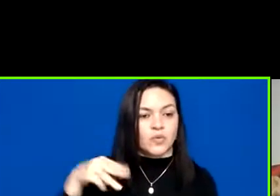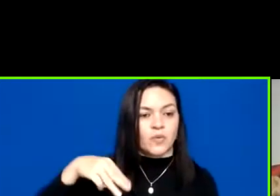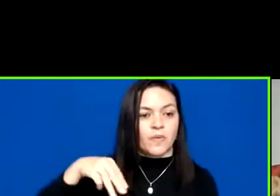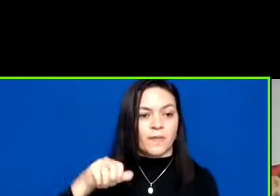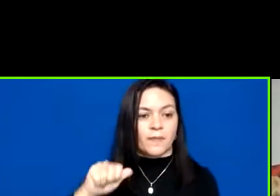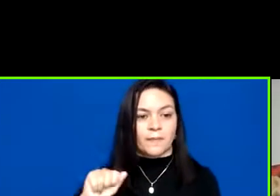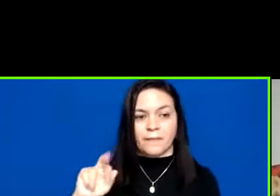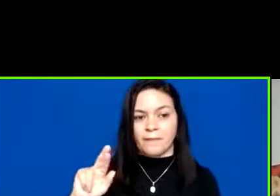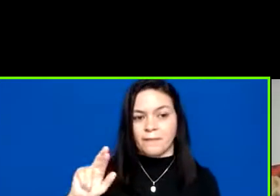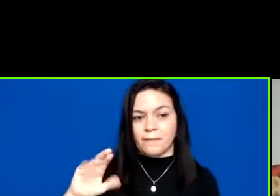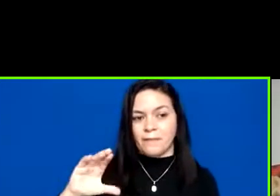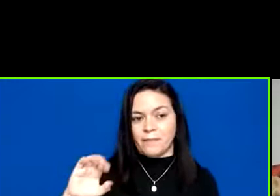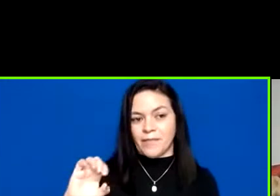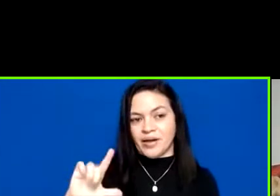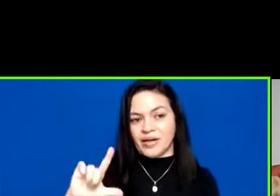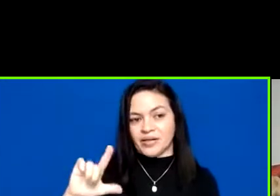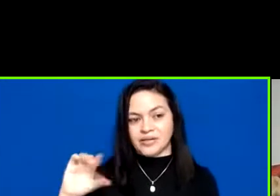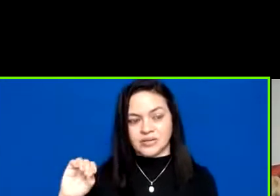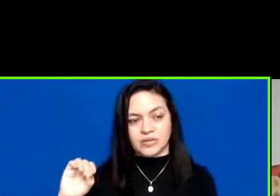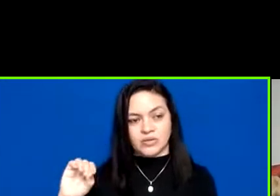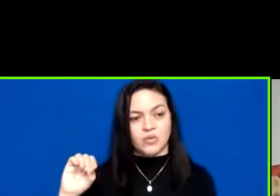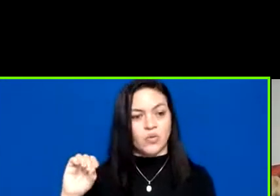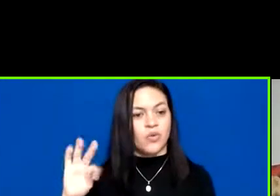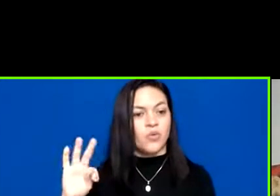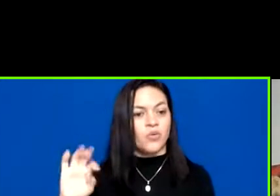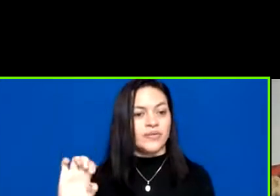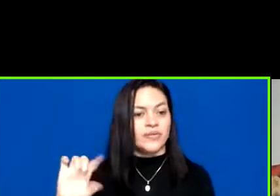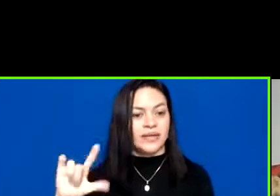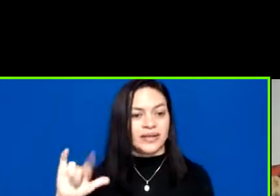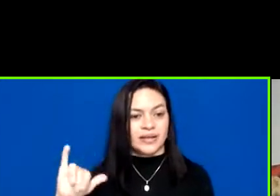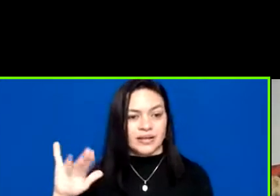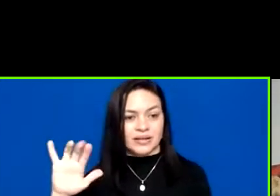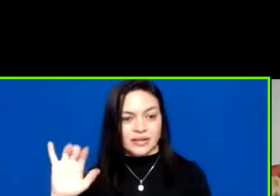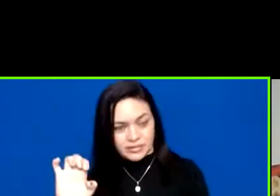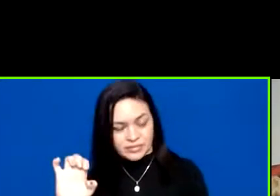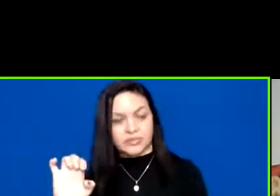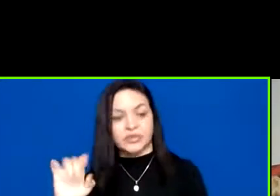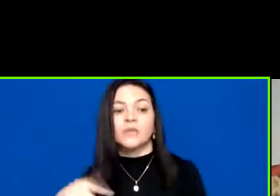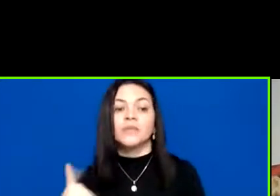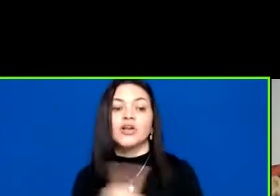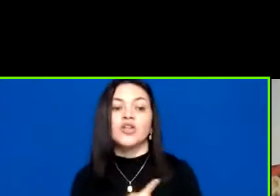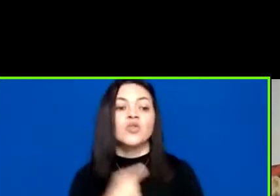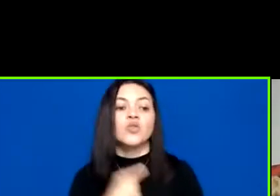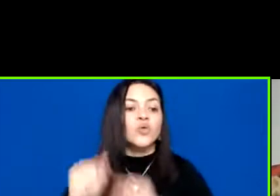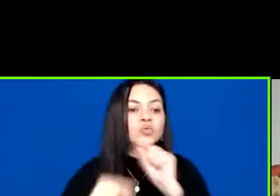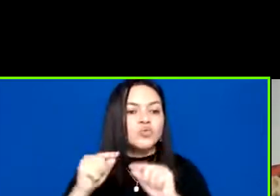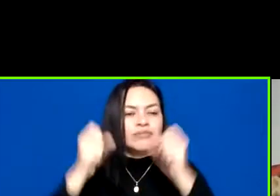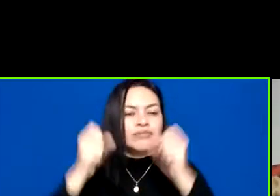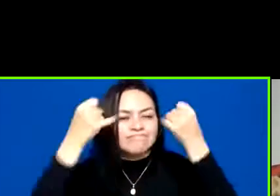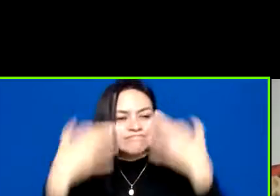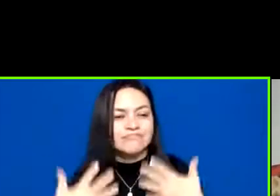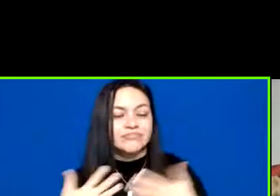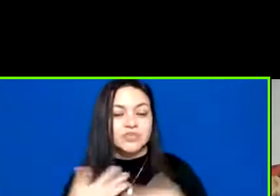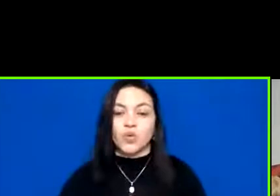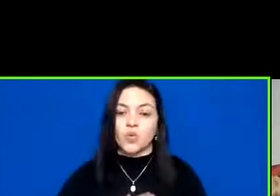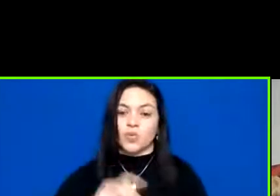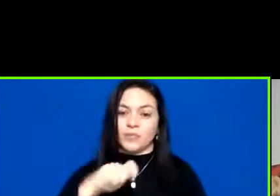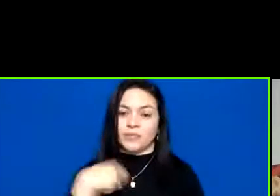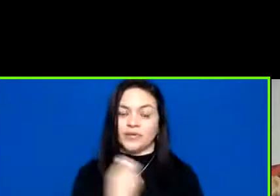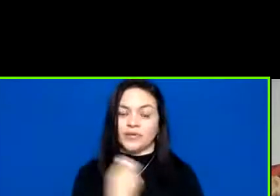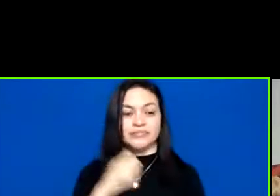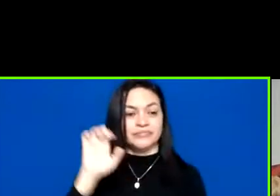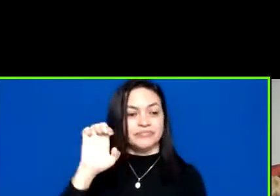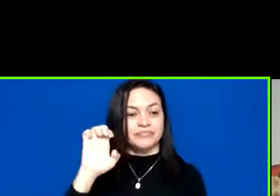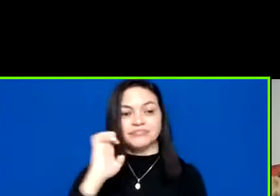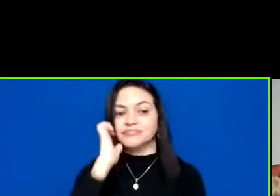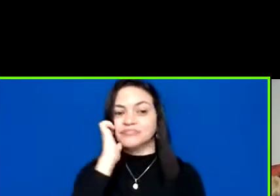que está em Brasília, que vai participar dessa reunião. Aqui, quem fala é Evandro Fernandes, o meu sinal é um E, a